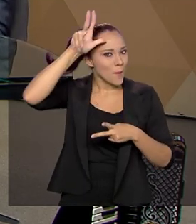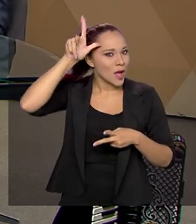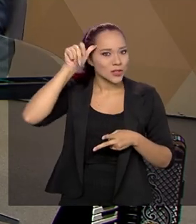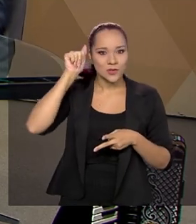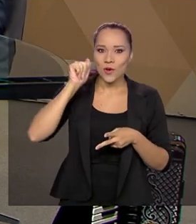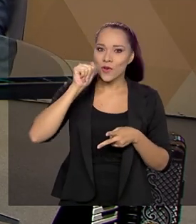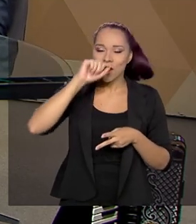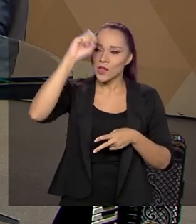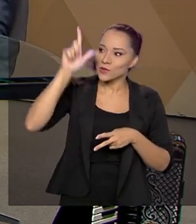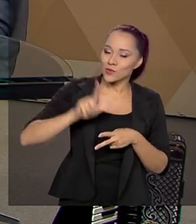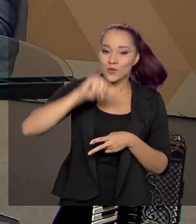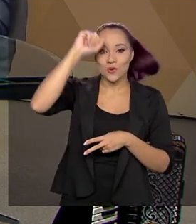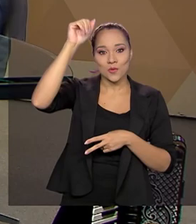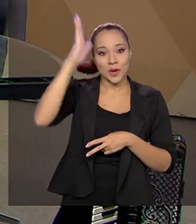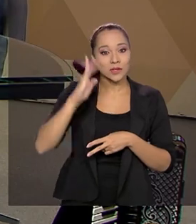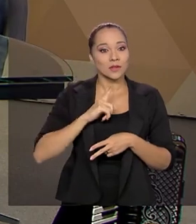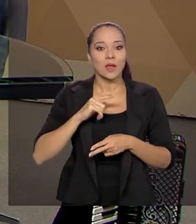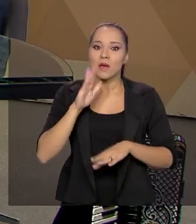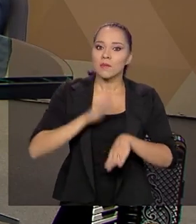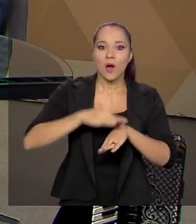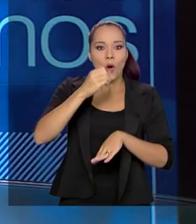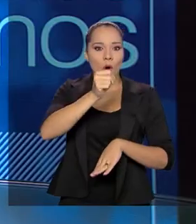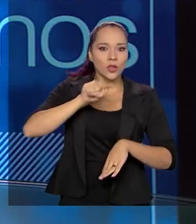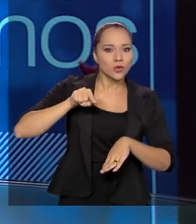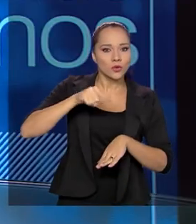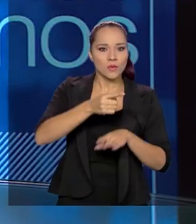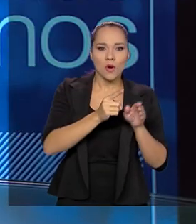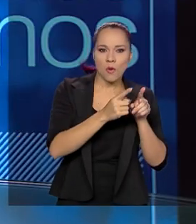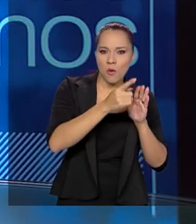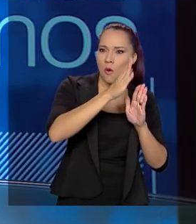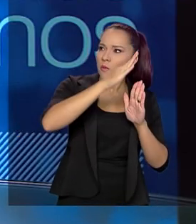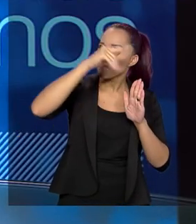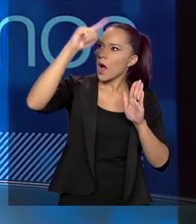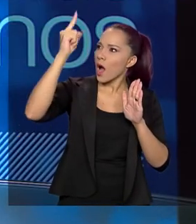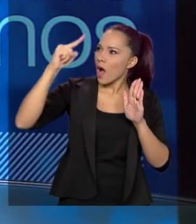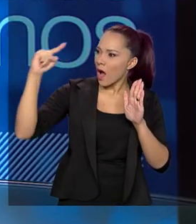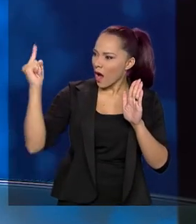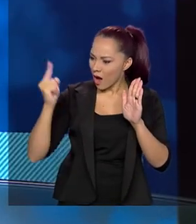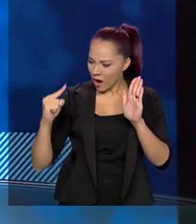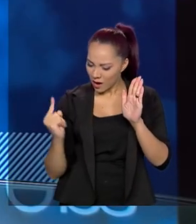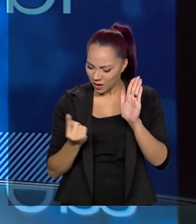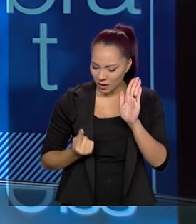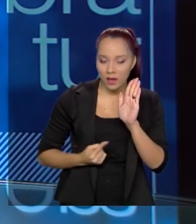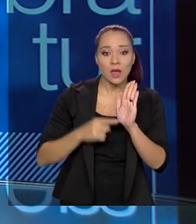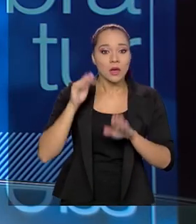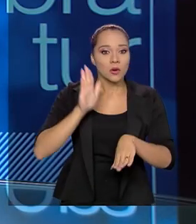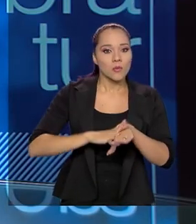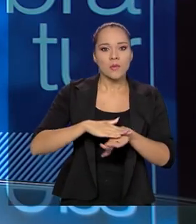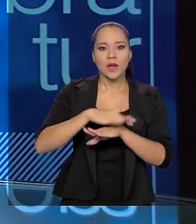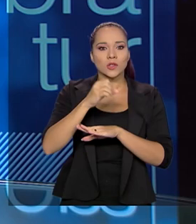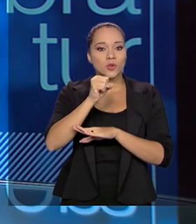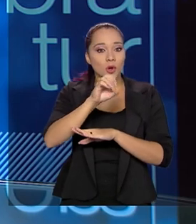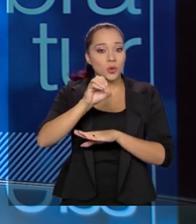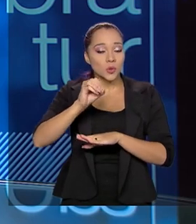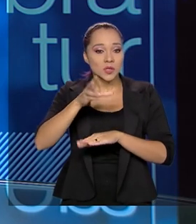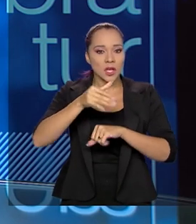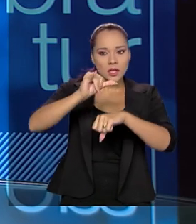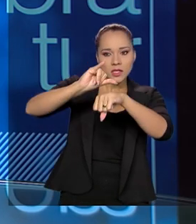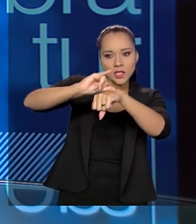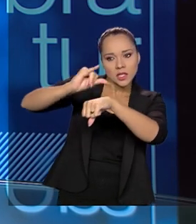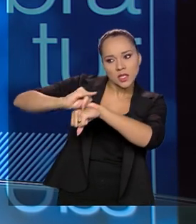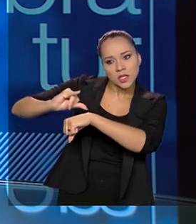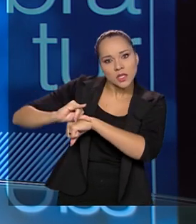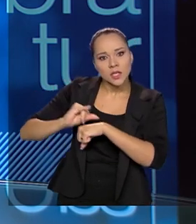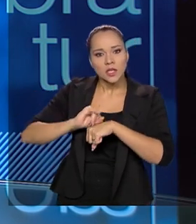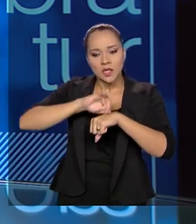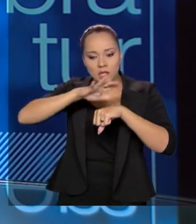o Brasil tem, com mais de 8 mil quilômetros de costa, com mais de 800 ilhas oceânicas e mais de 5